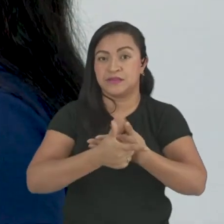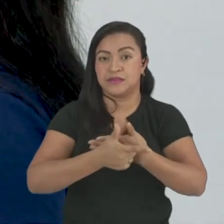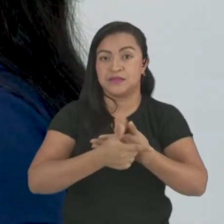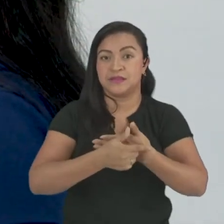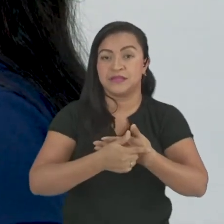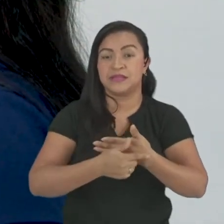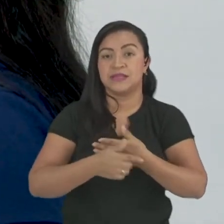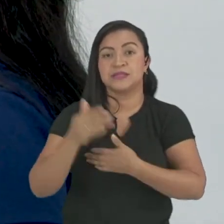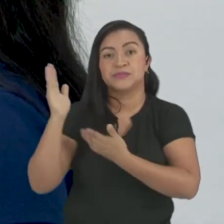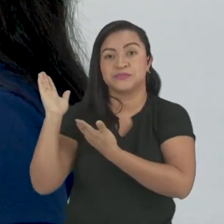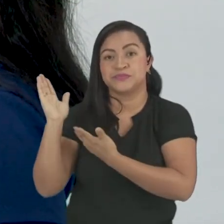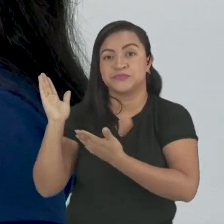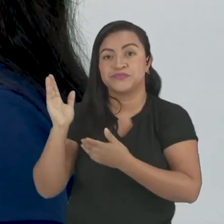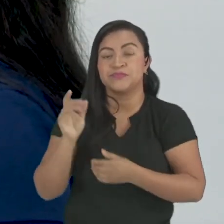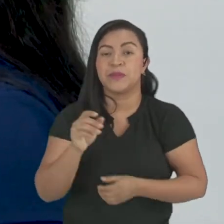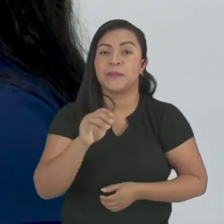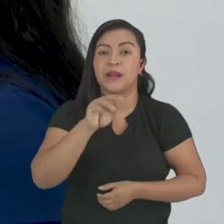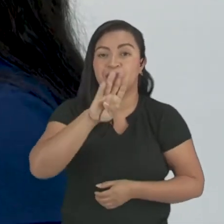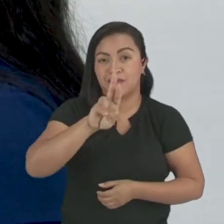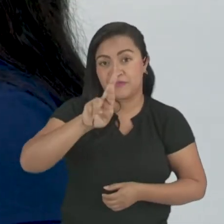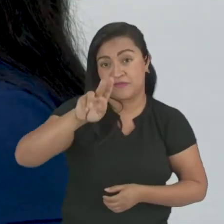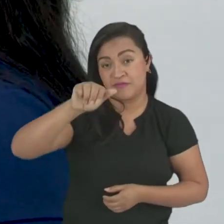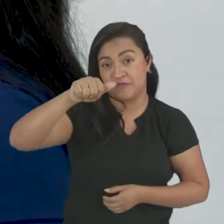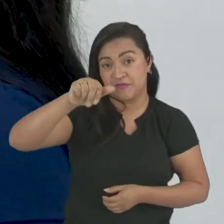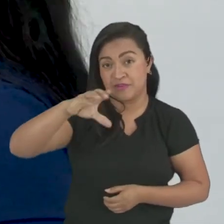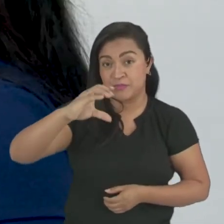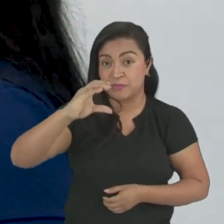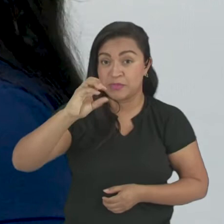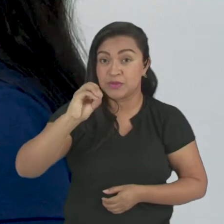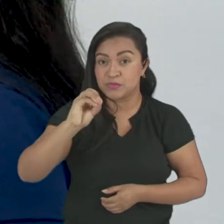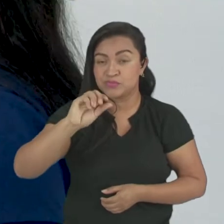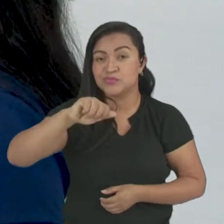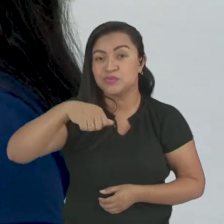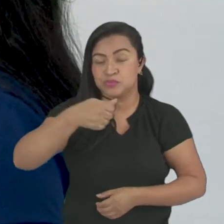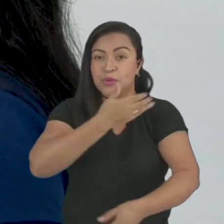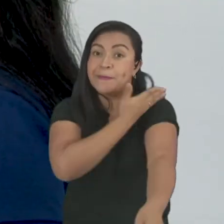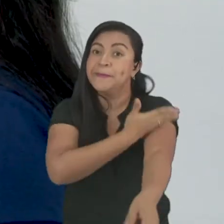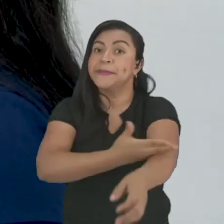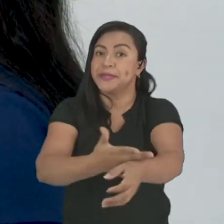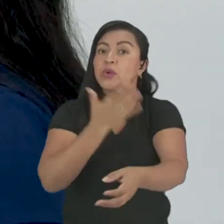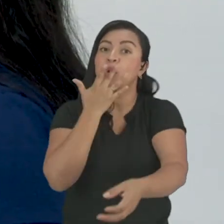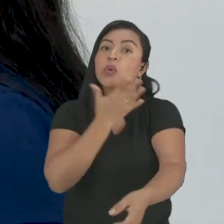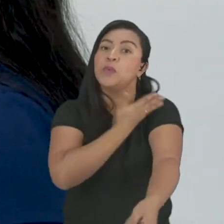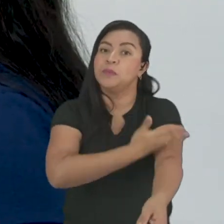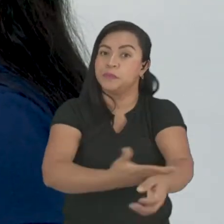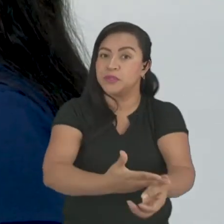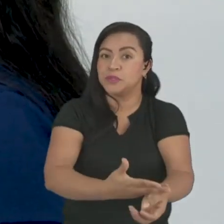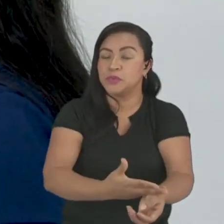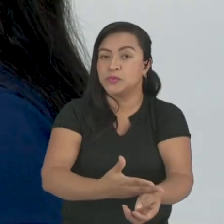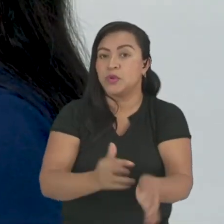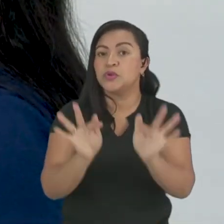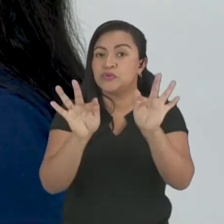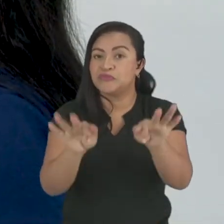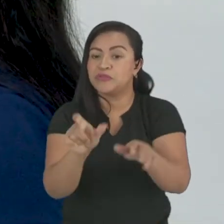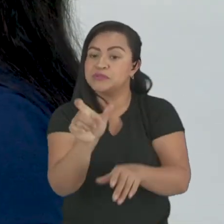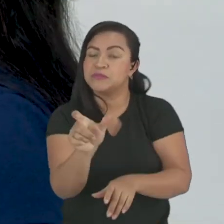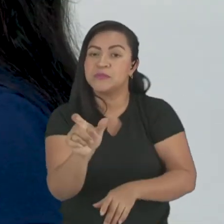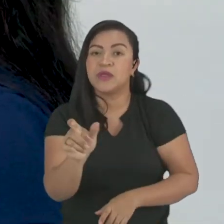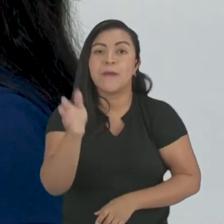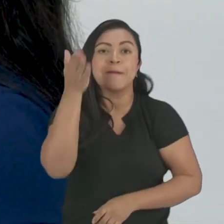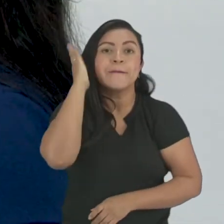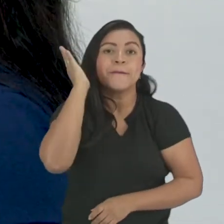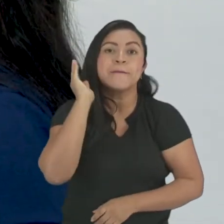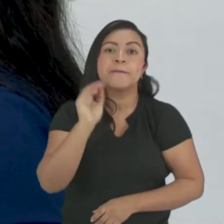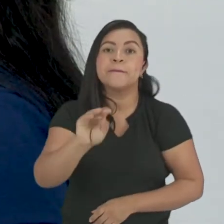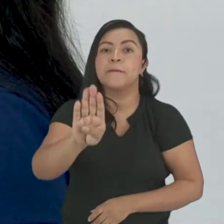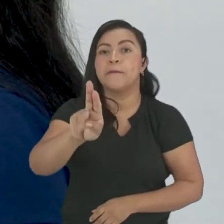começar aqui, ó, com a palavra branco e burro, que são as palavras aqui. Aqui, no cantinho da página, toda a parte do dicionário tem essas duas